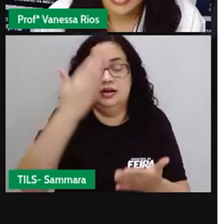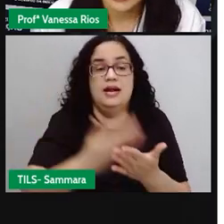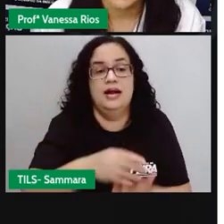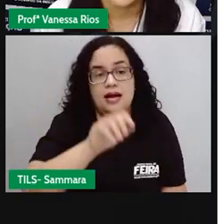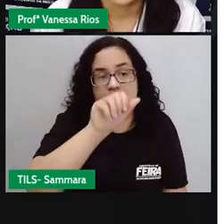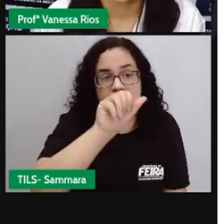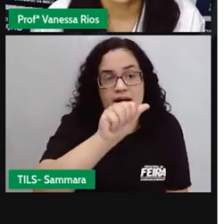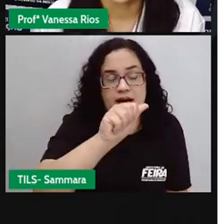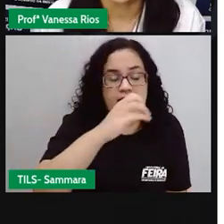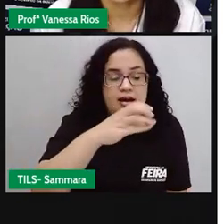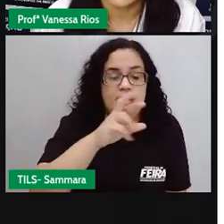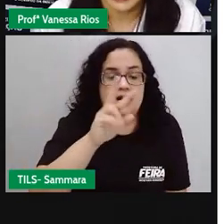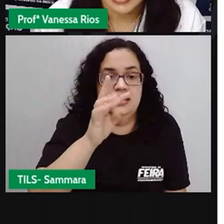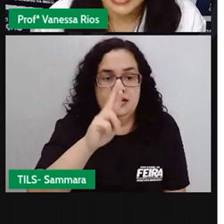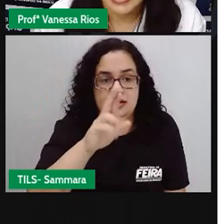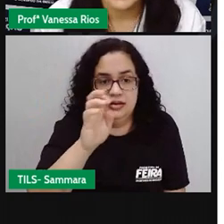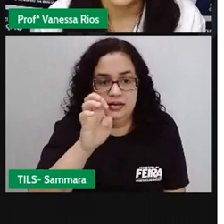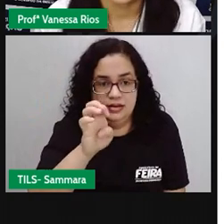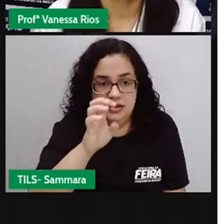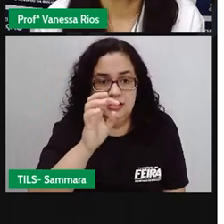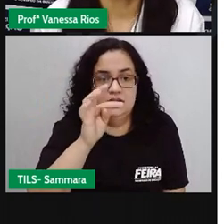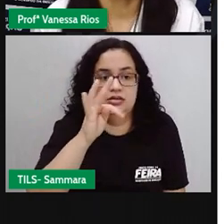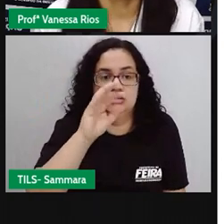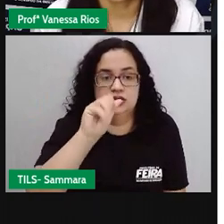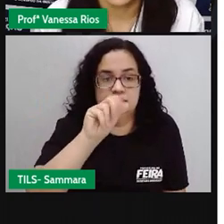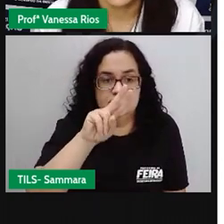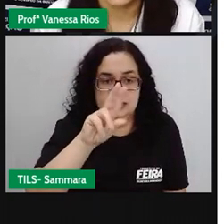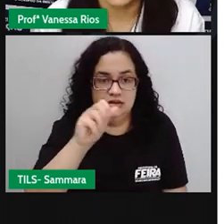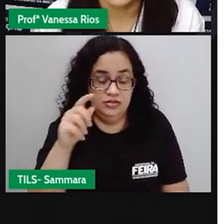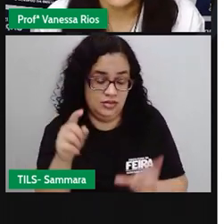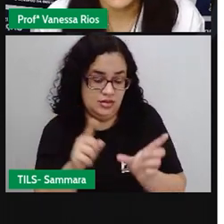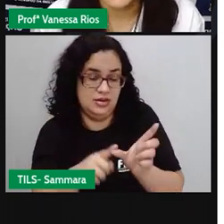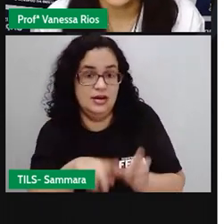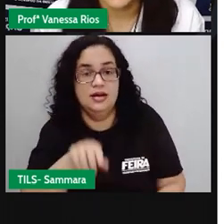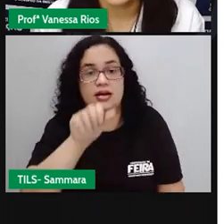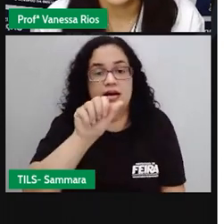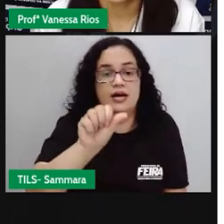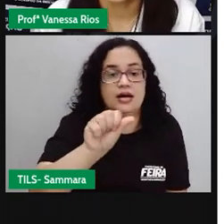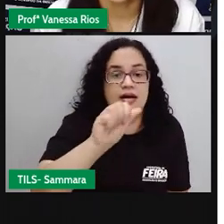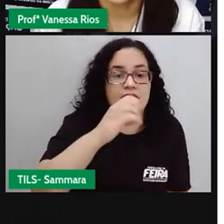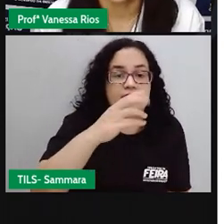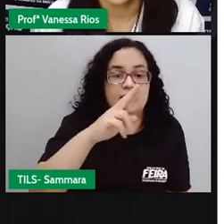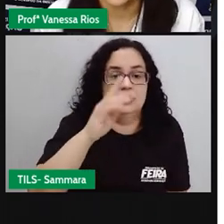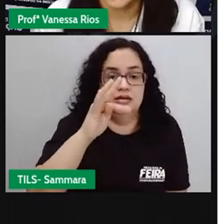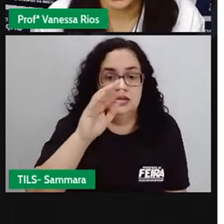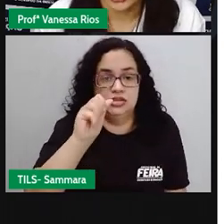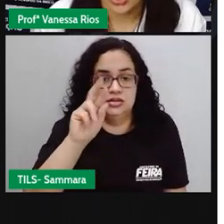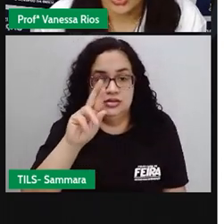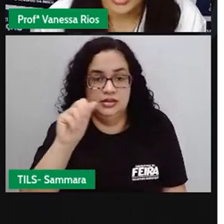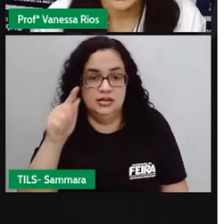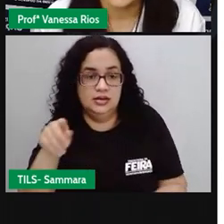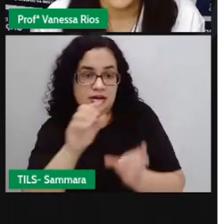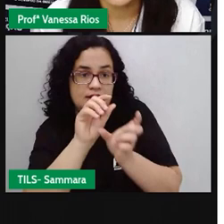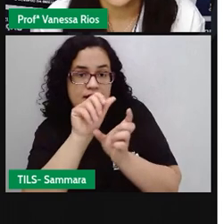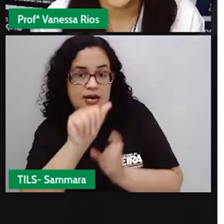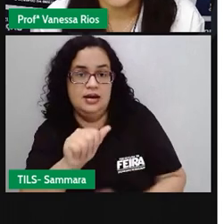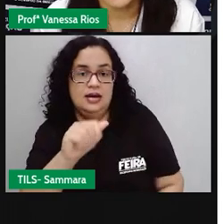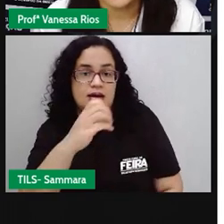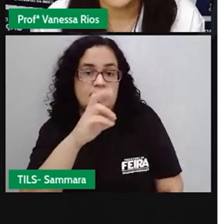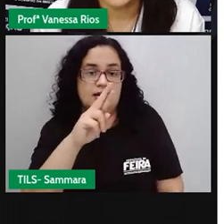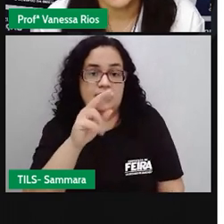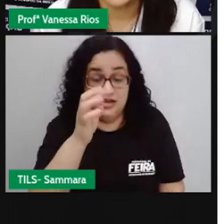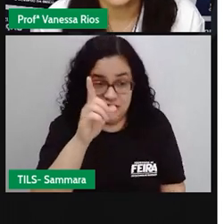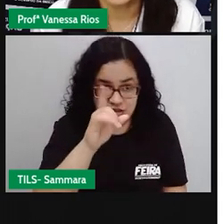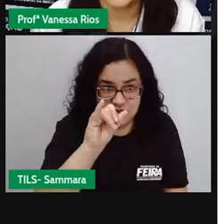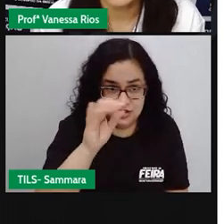acreditava acreditara acreditei e lá do presente acredito. Então essas